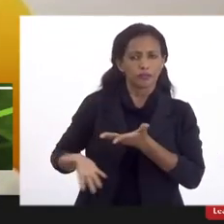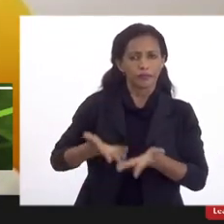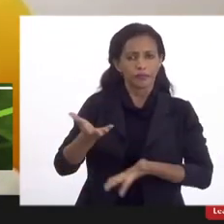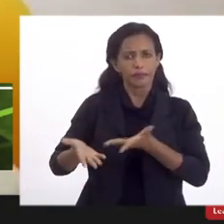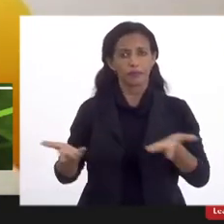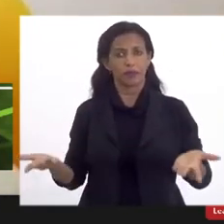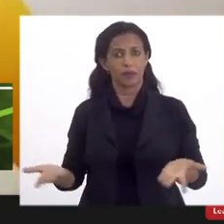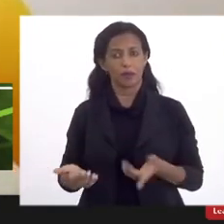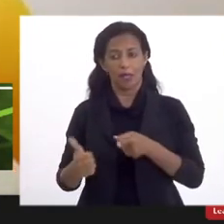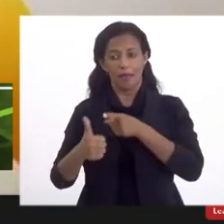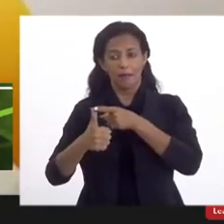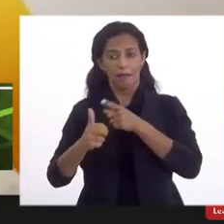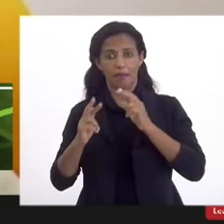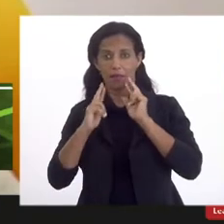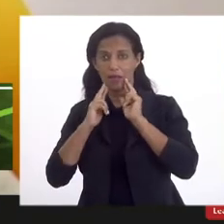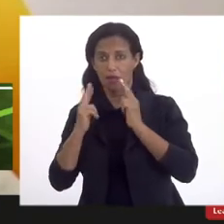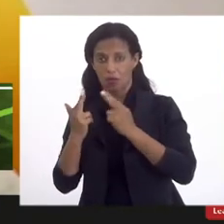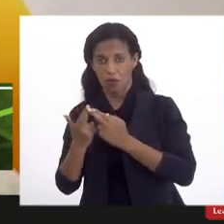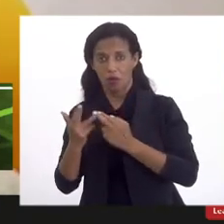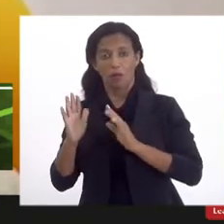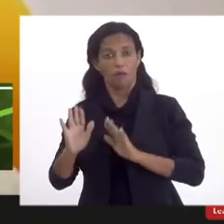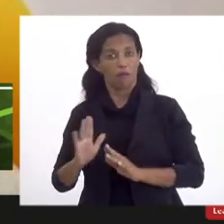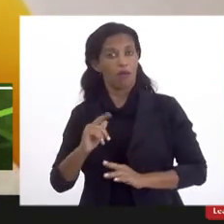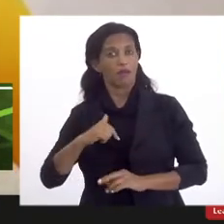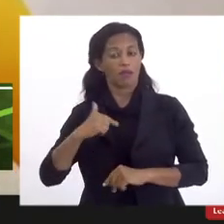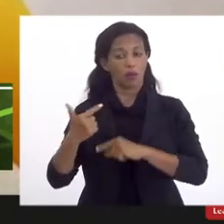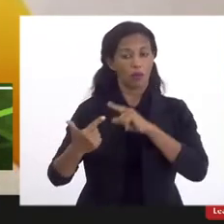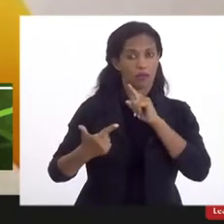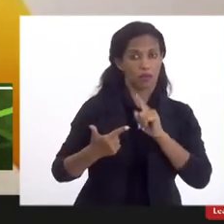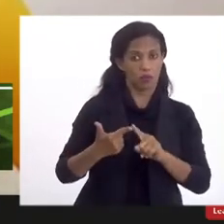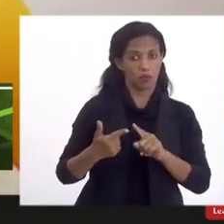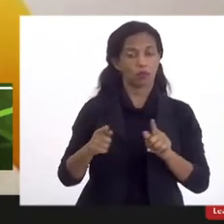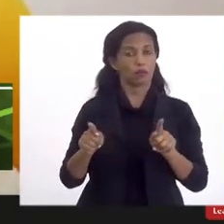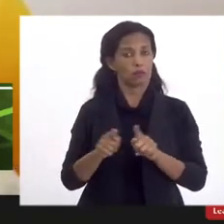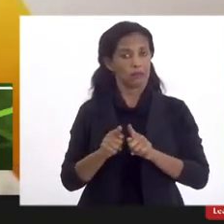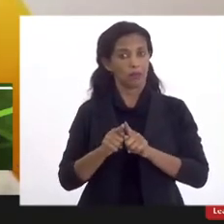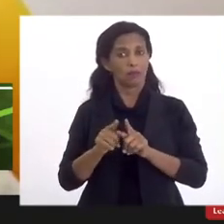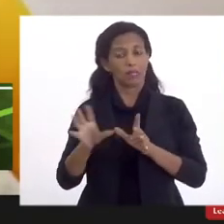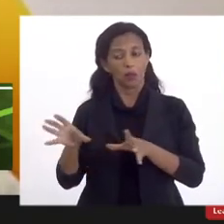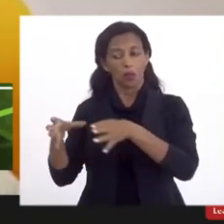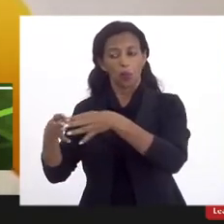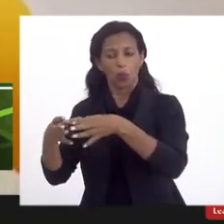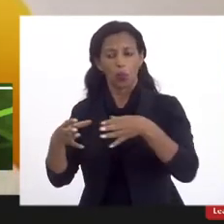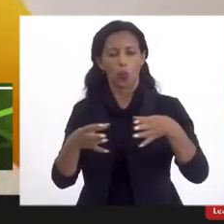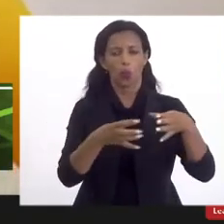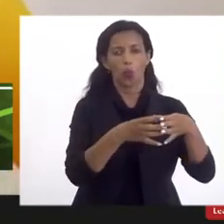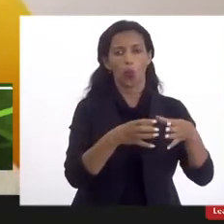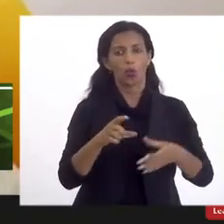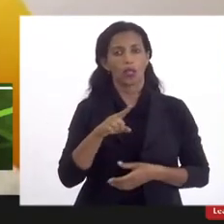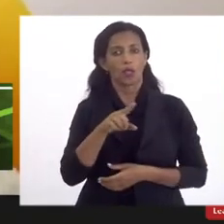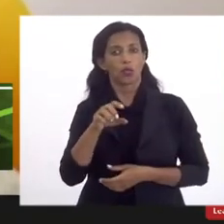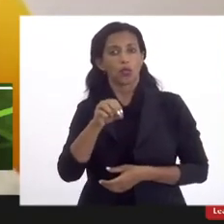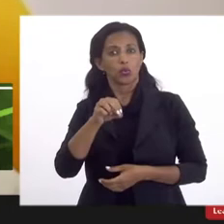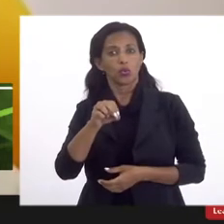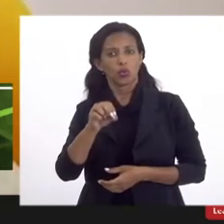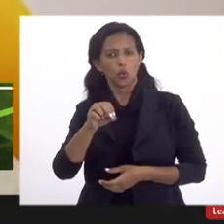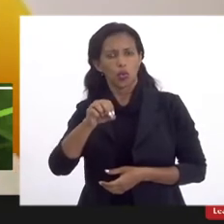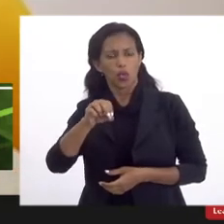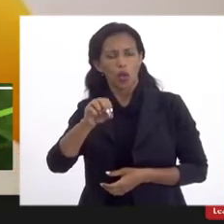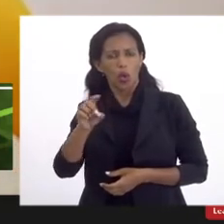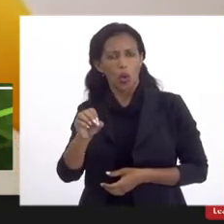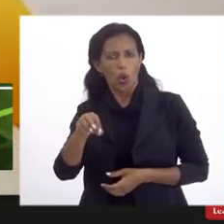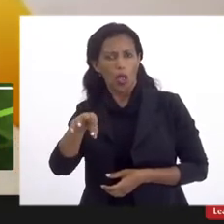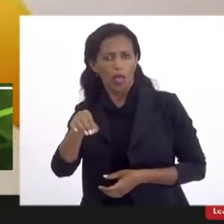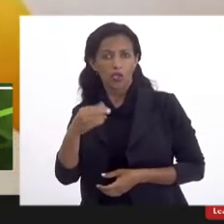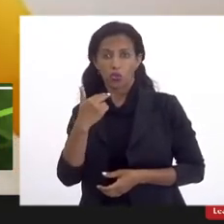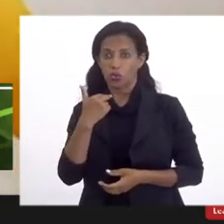Essa é a primeira, nós ainda teremos outra audiência pública, então, aqueles setores da comunidade da Zona Oeste, aqueles setores da universidade que